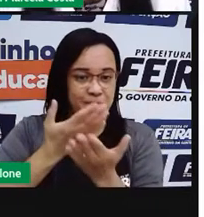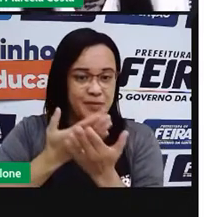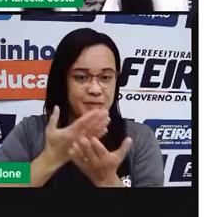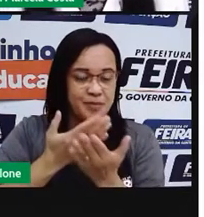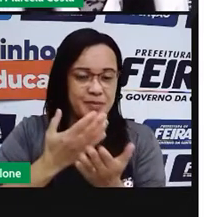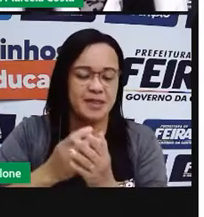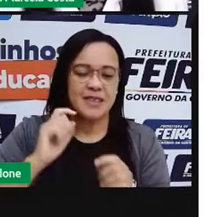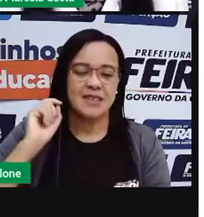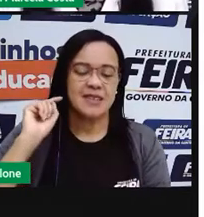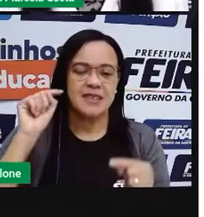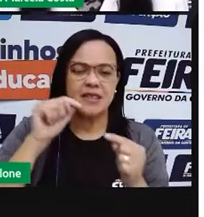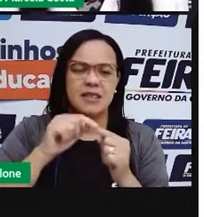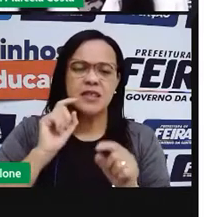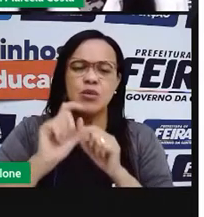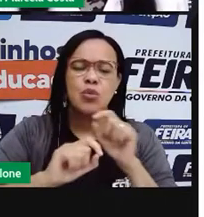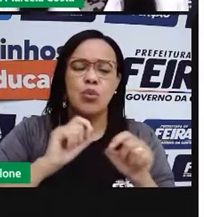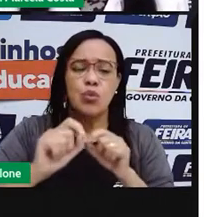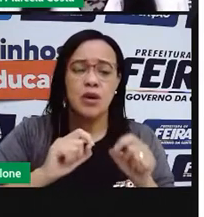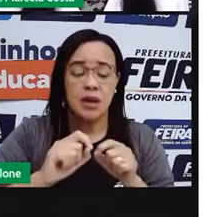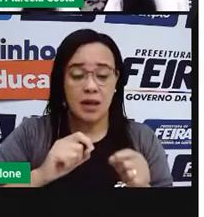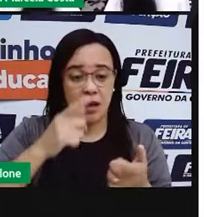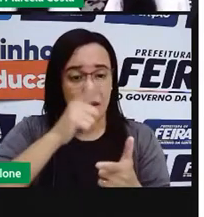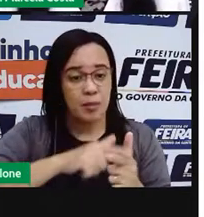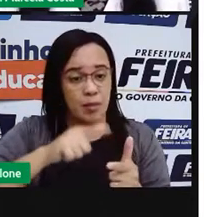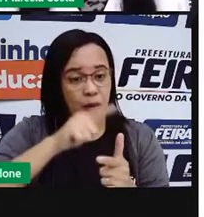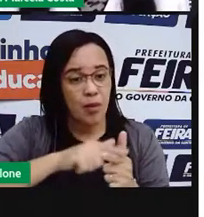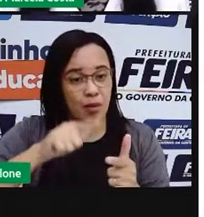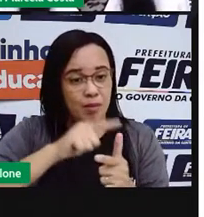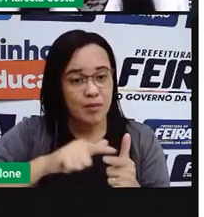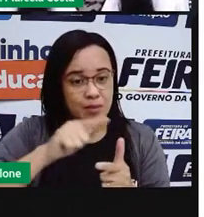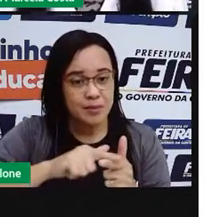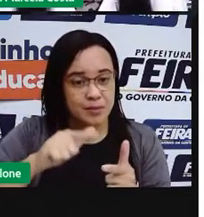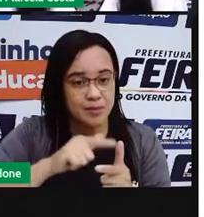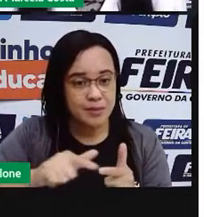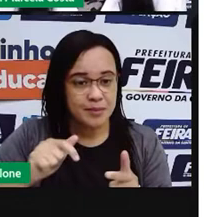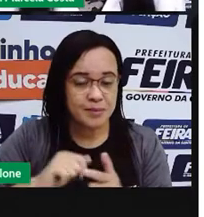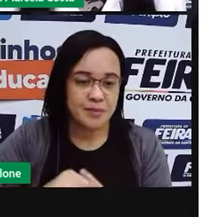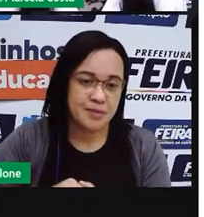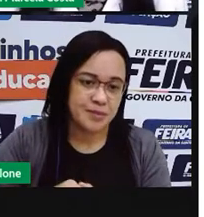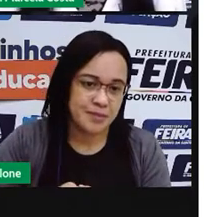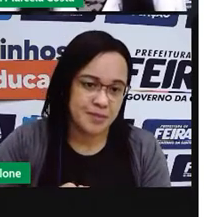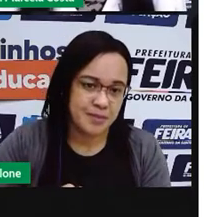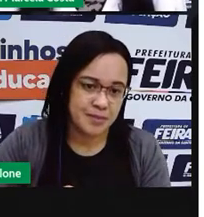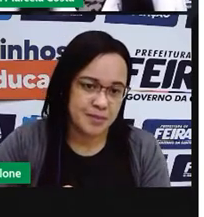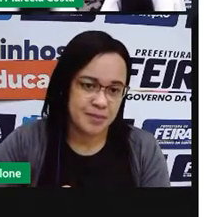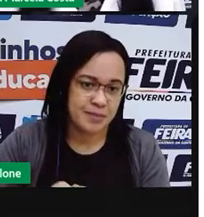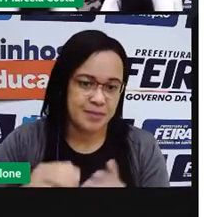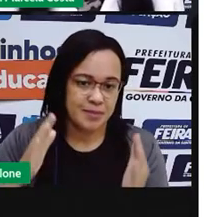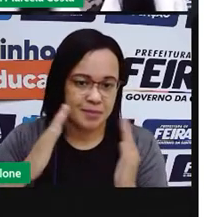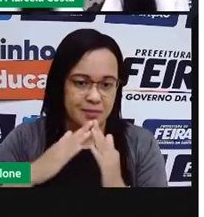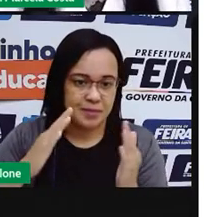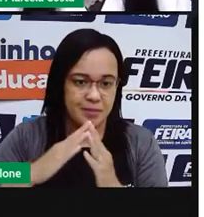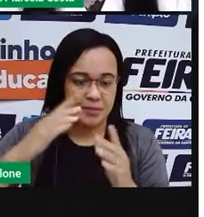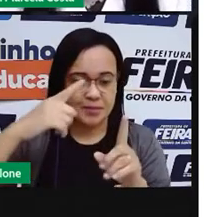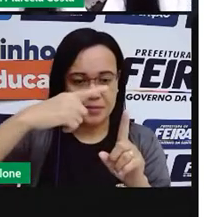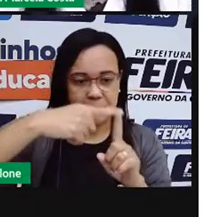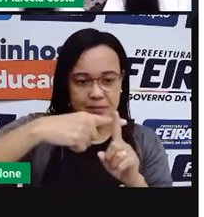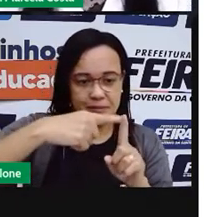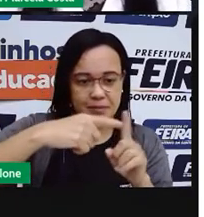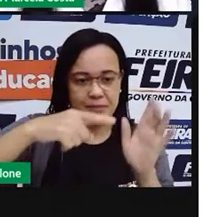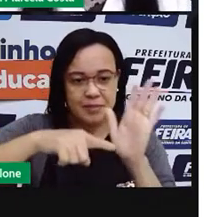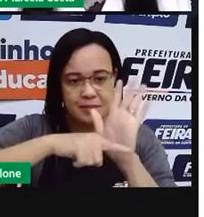um problema entendendo o significado de adição, educação, de